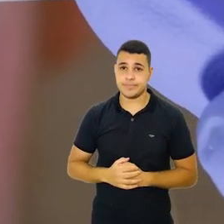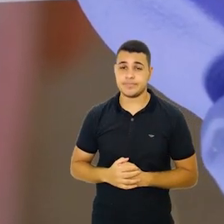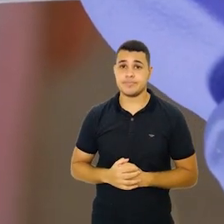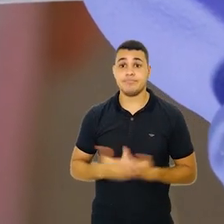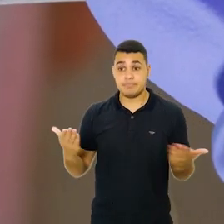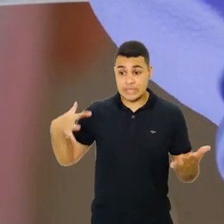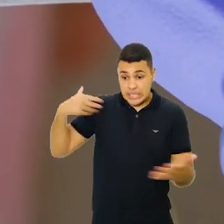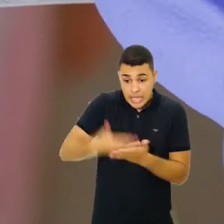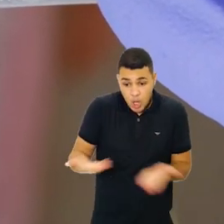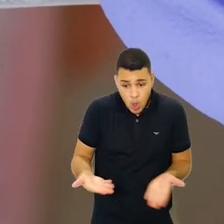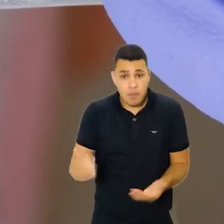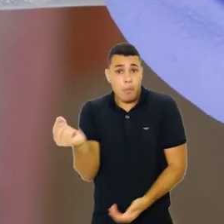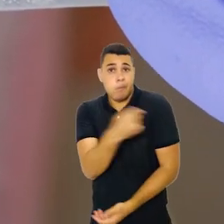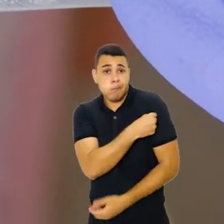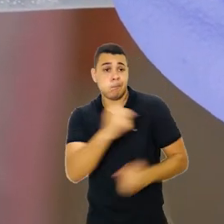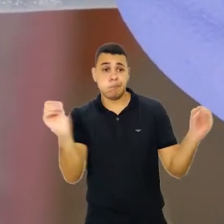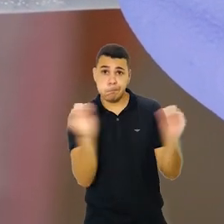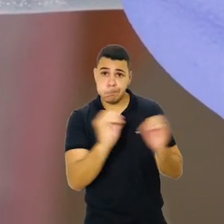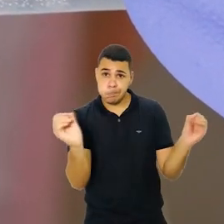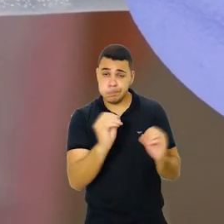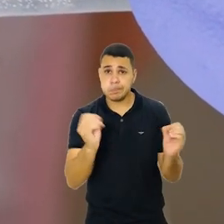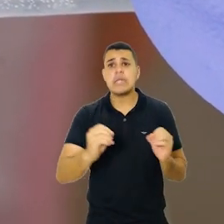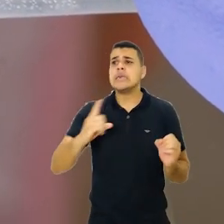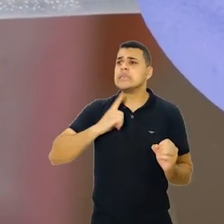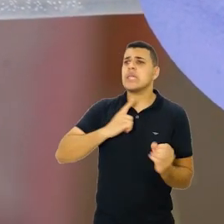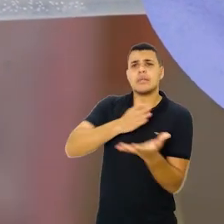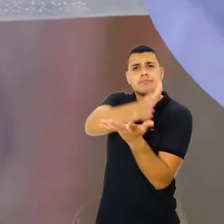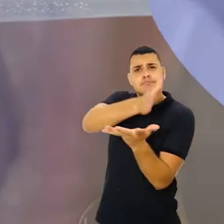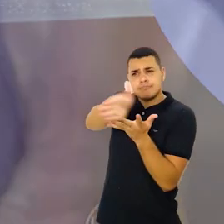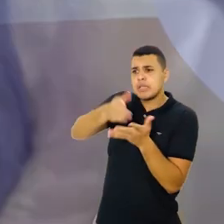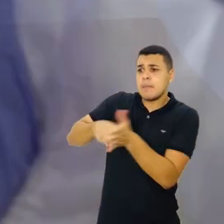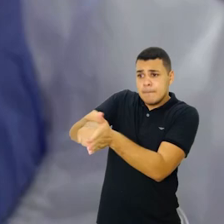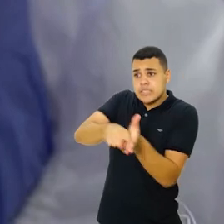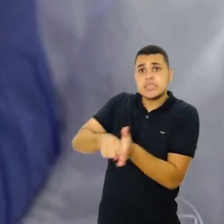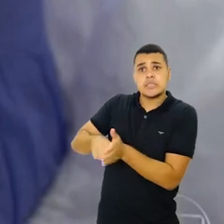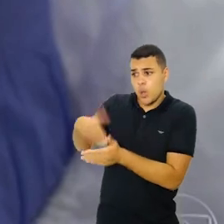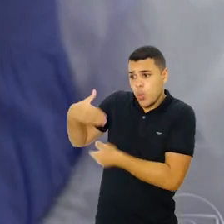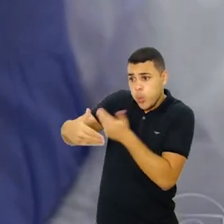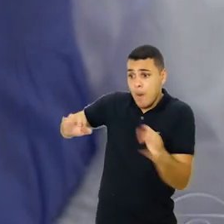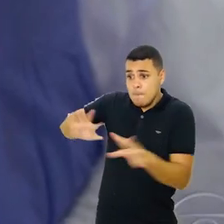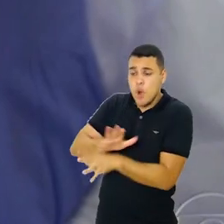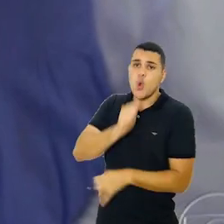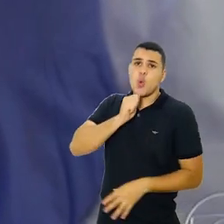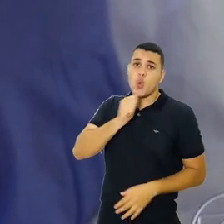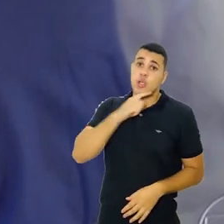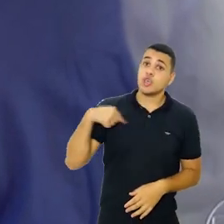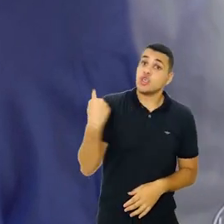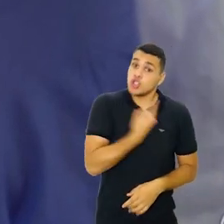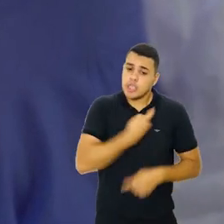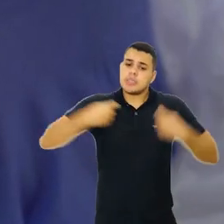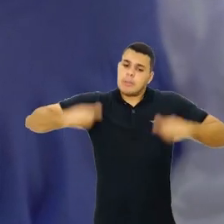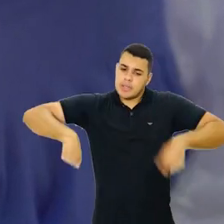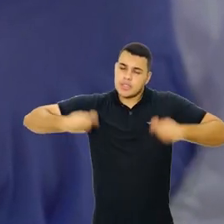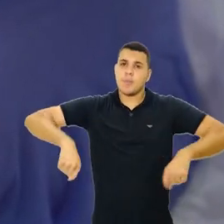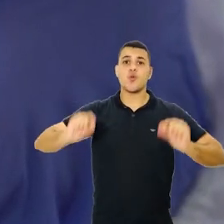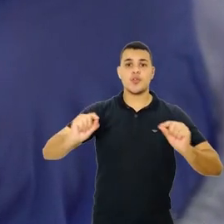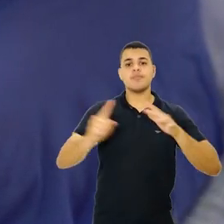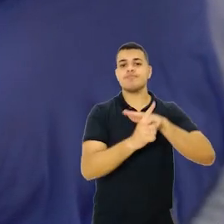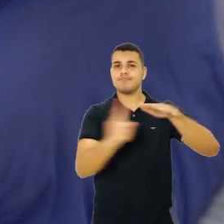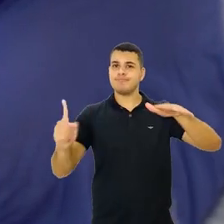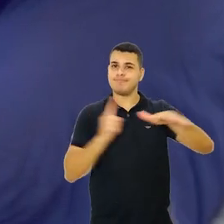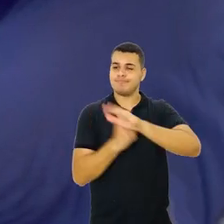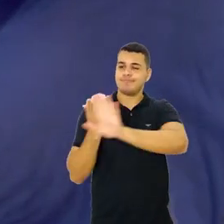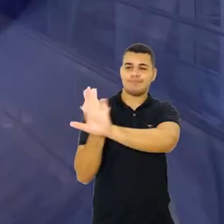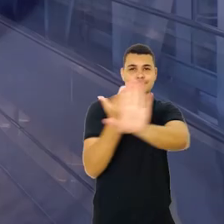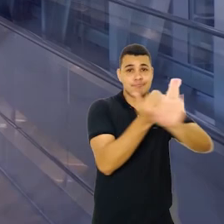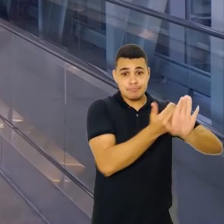passando. Ainda não há vacina, embora haja diversas pesquisas em andamento e é preciso que até lá